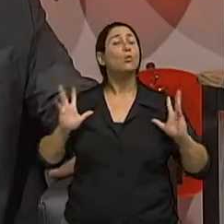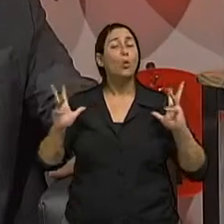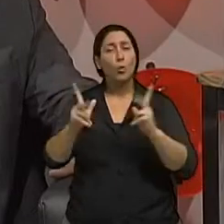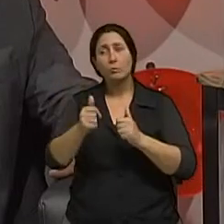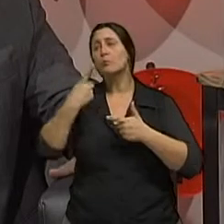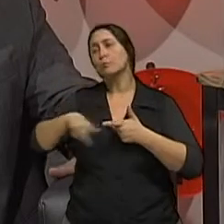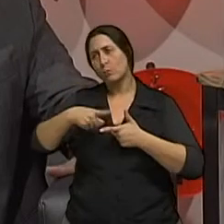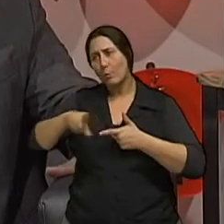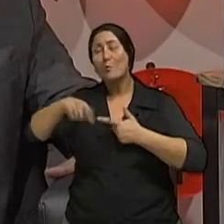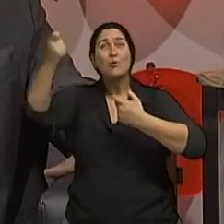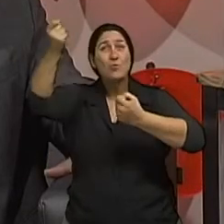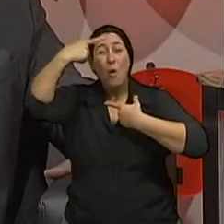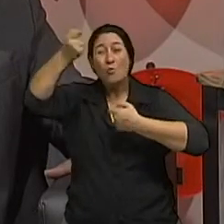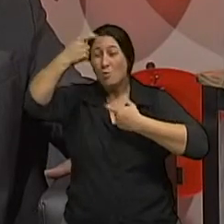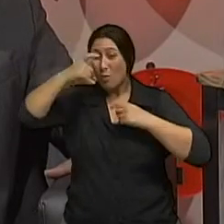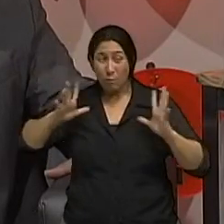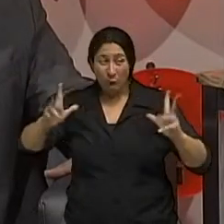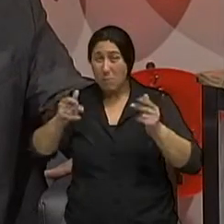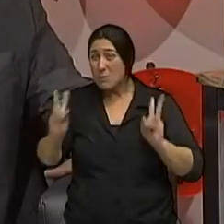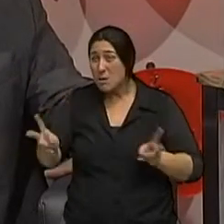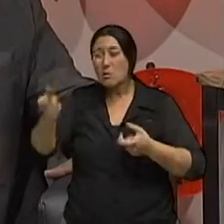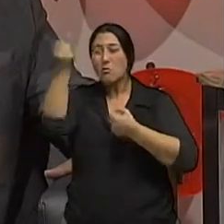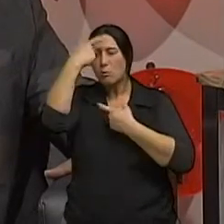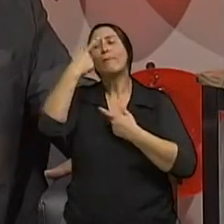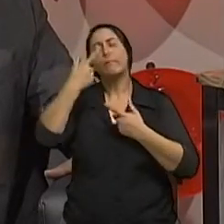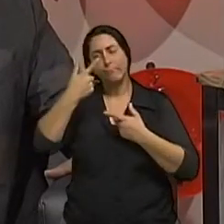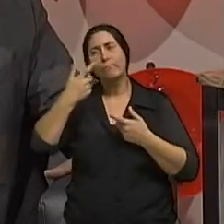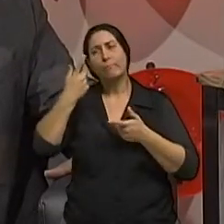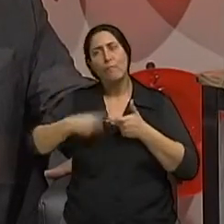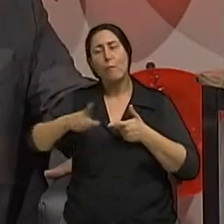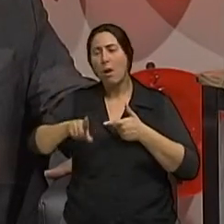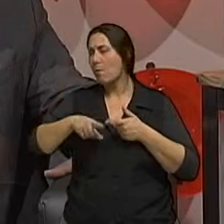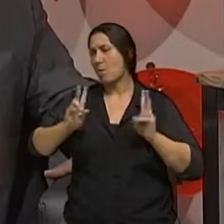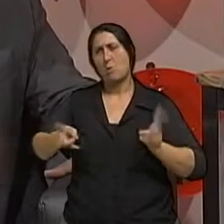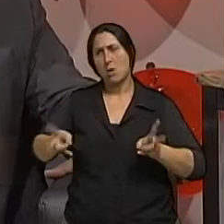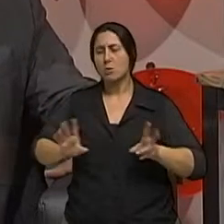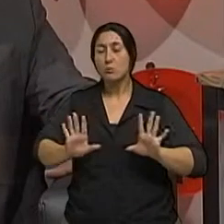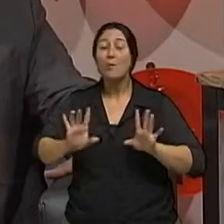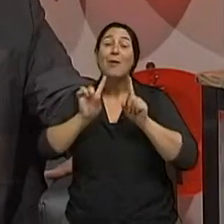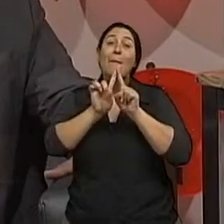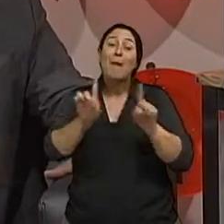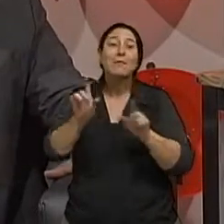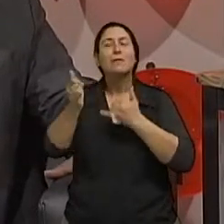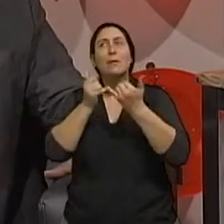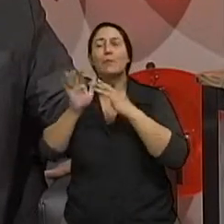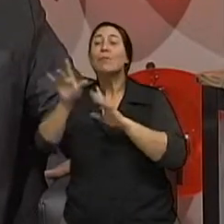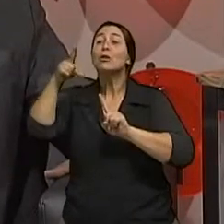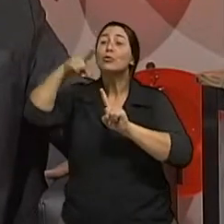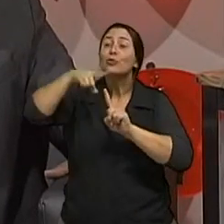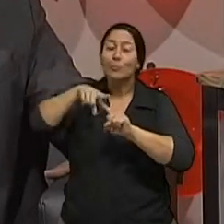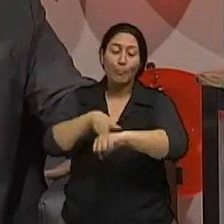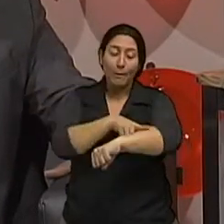é verdade que o tipo de pele torna a pele mais sensível. Isso explica um